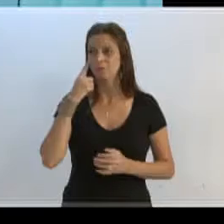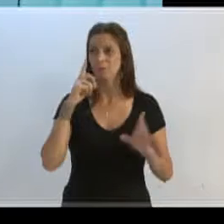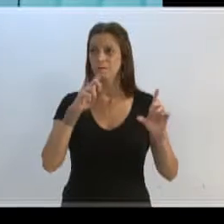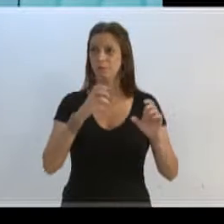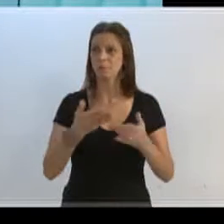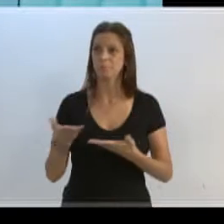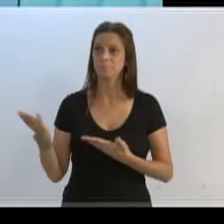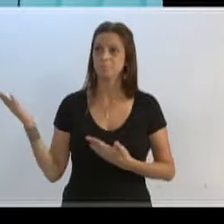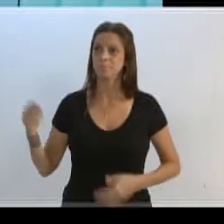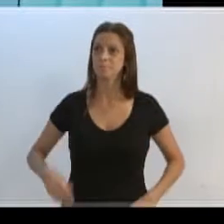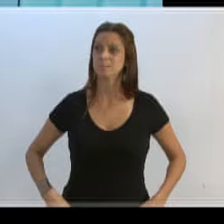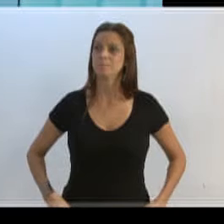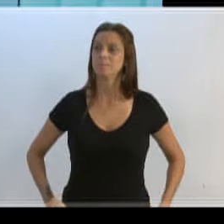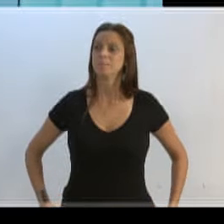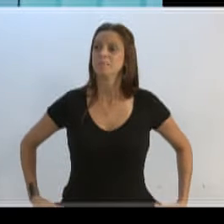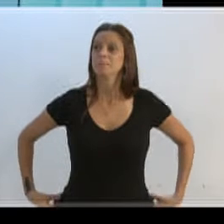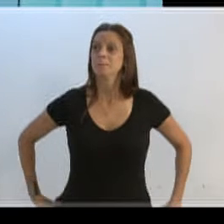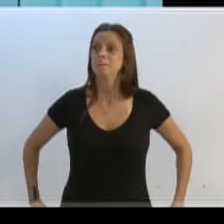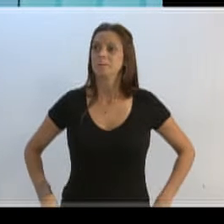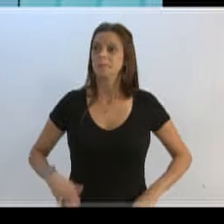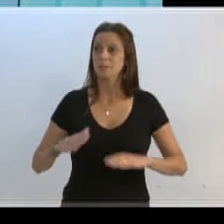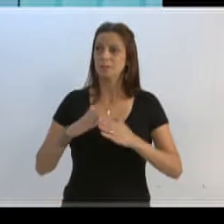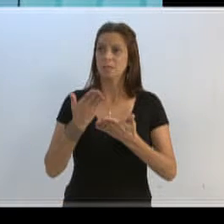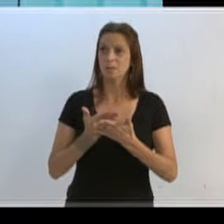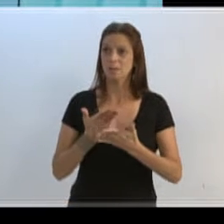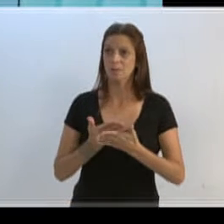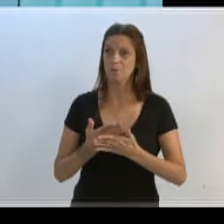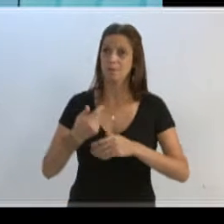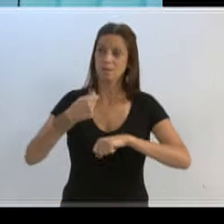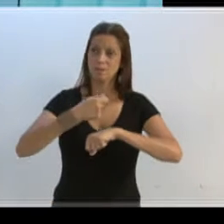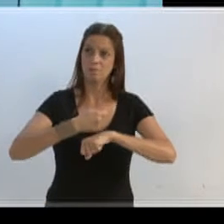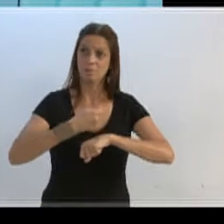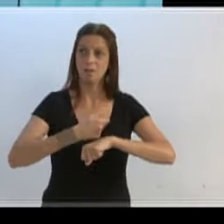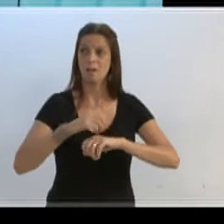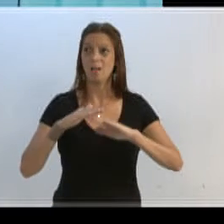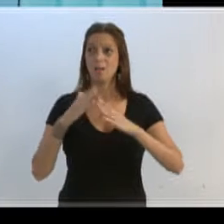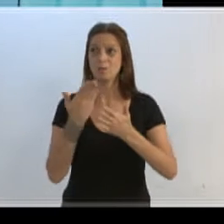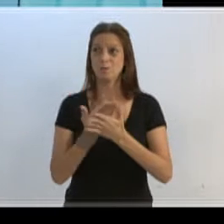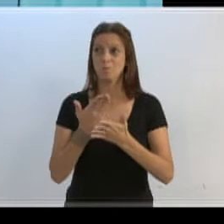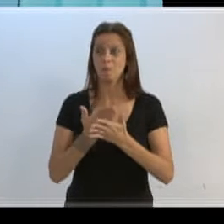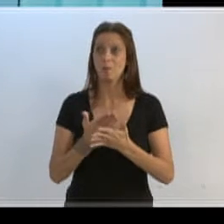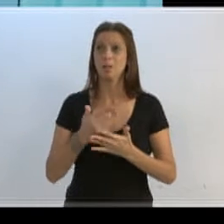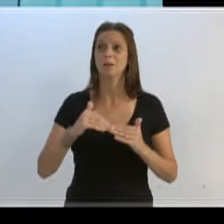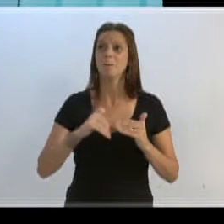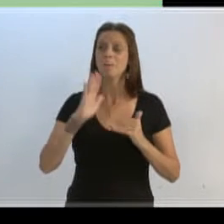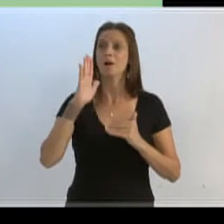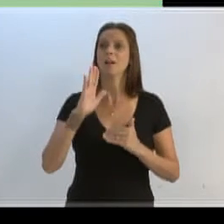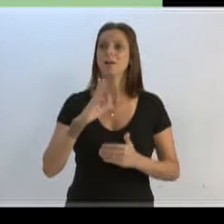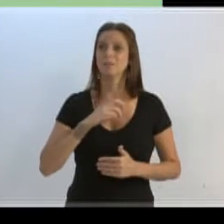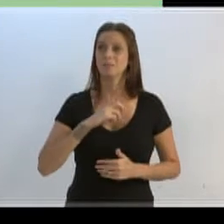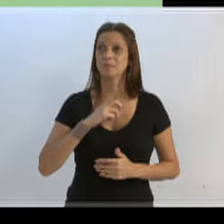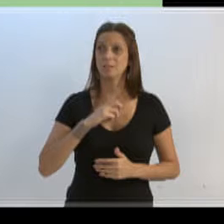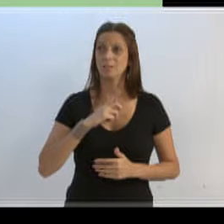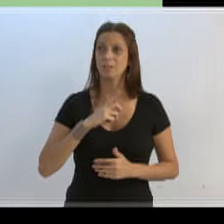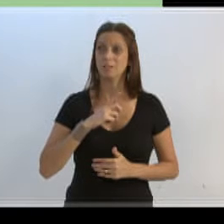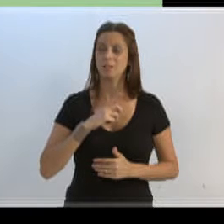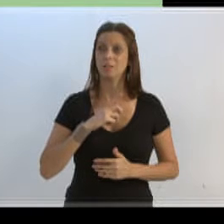A escola Adelaide Stark, para aqueles que não sabem, é o colégio municipal que mais hoje tem